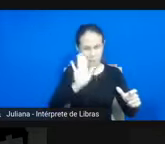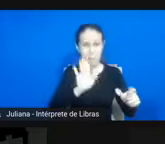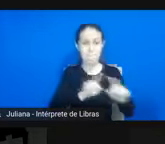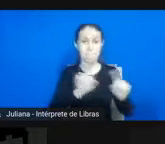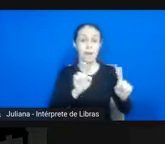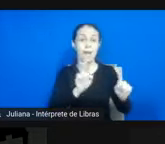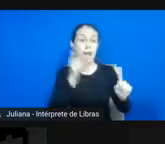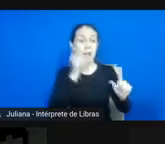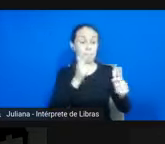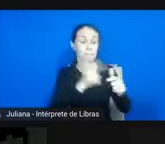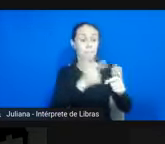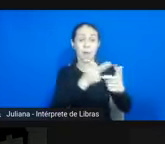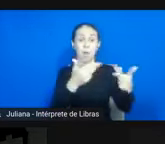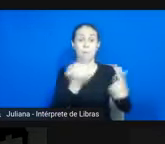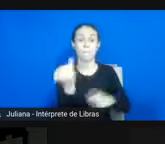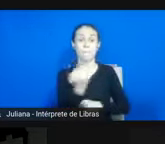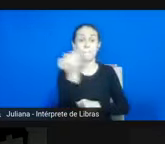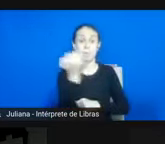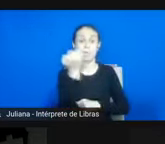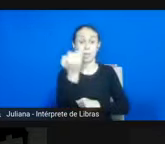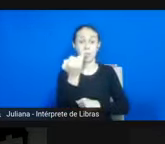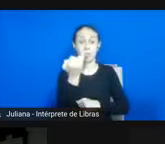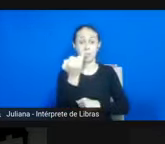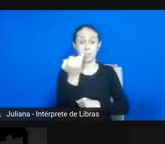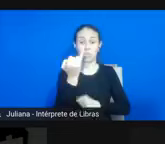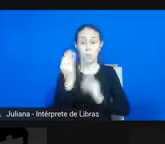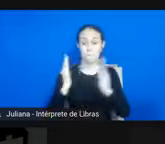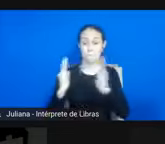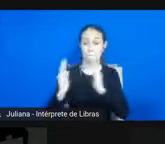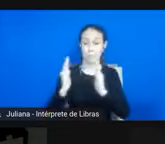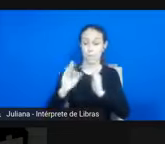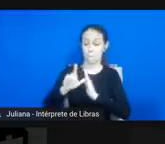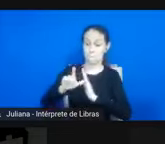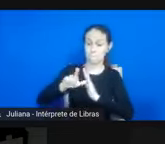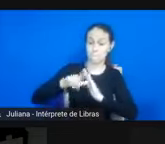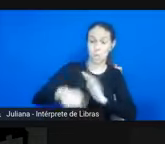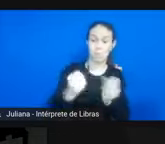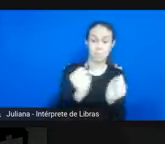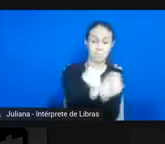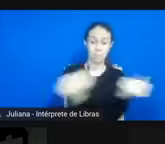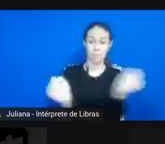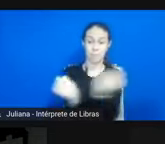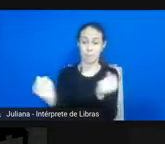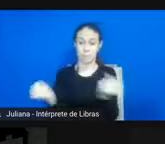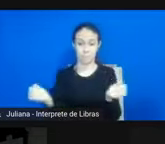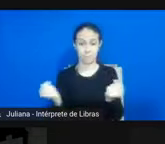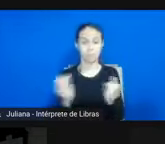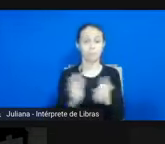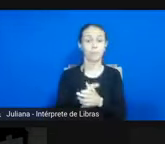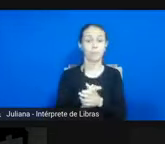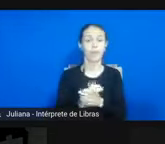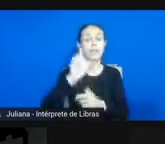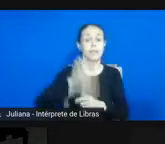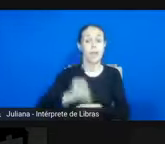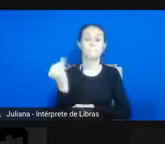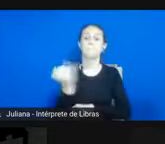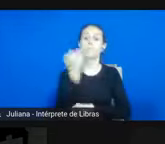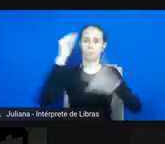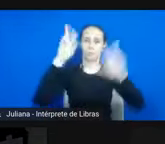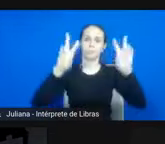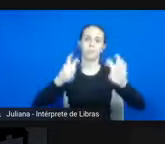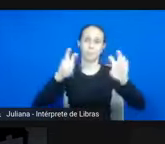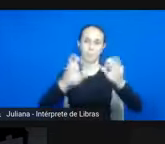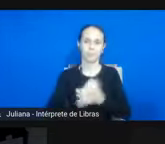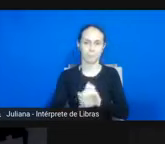importante é falar desse período, do pós-abolição. Trata-se de um tema fundamental. Porque, principalmente, para as